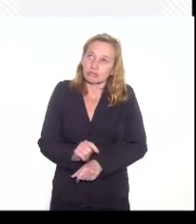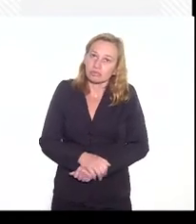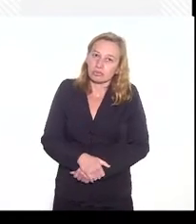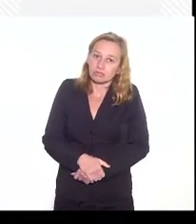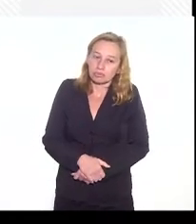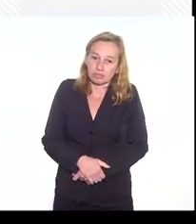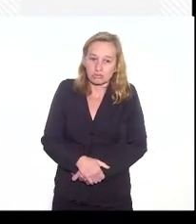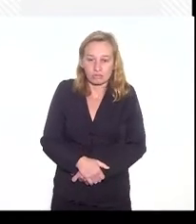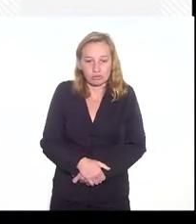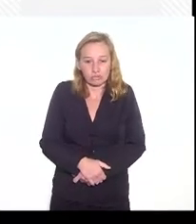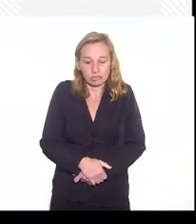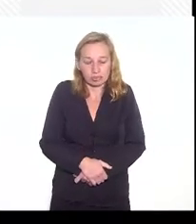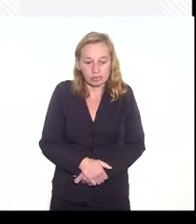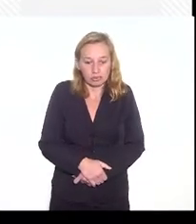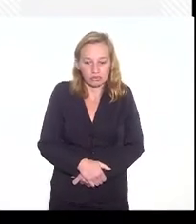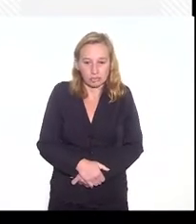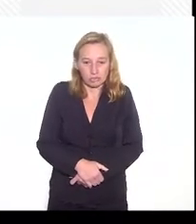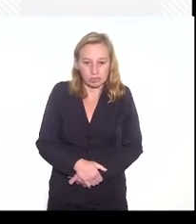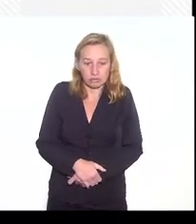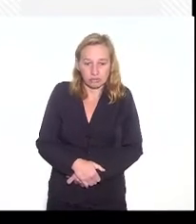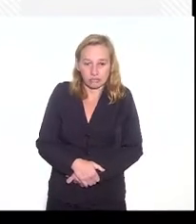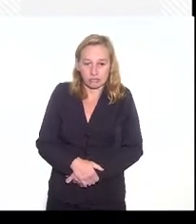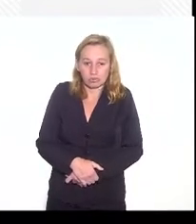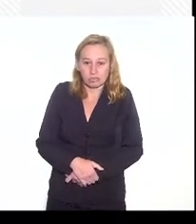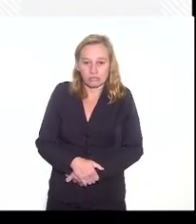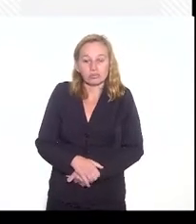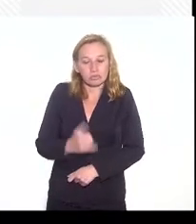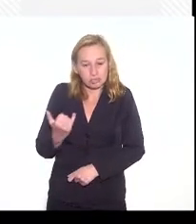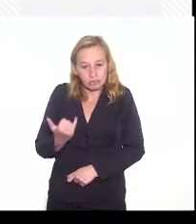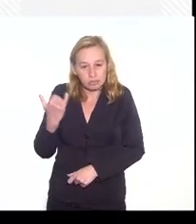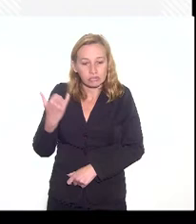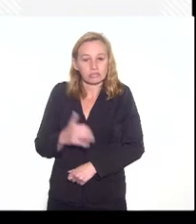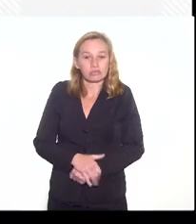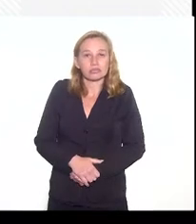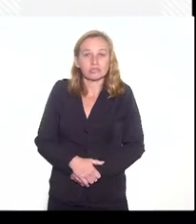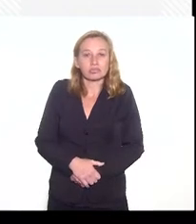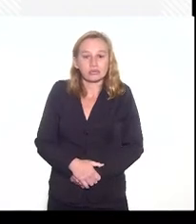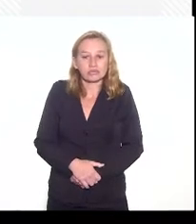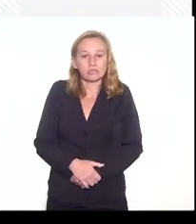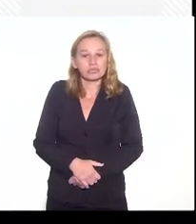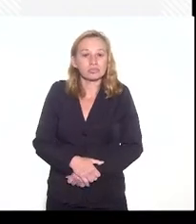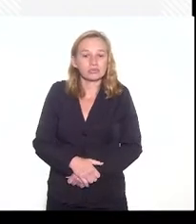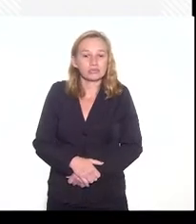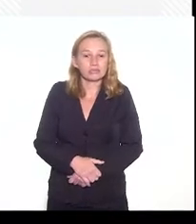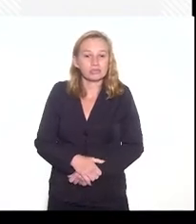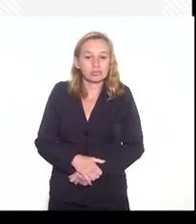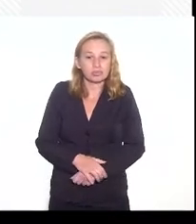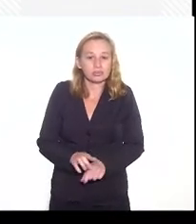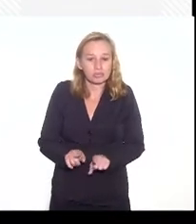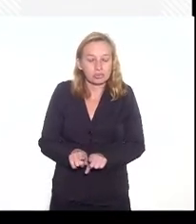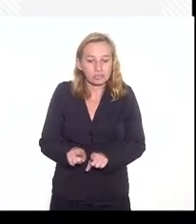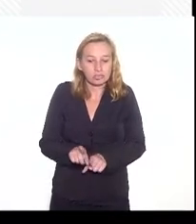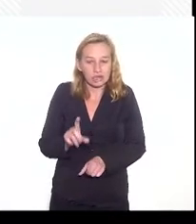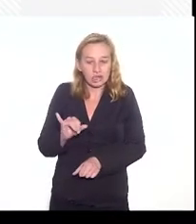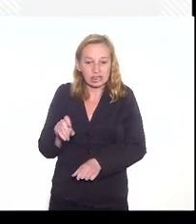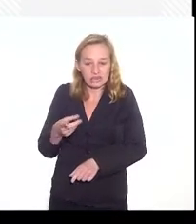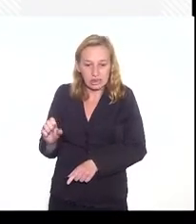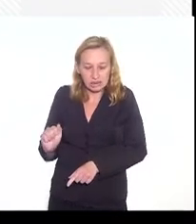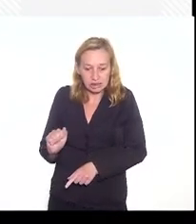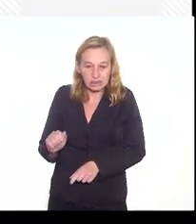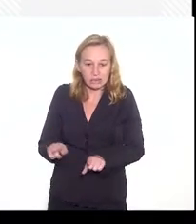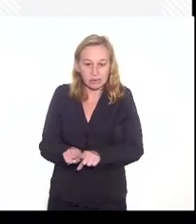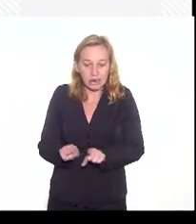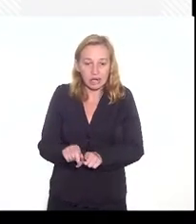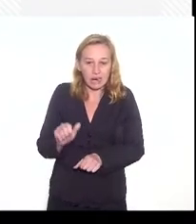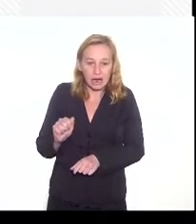que talvez seja mais factível, e conversão em pecúnia de licenças e abonos por tempo de